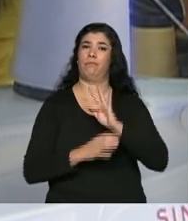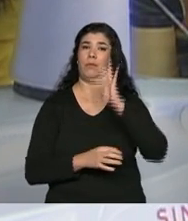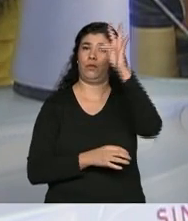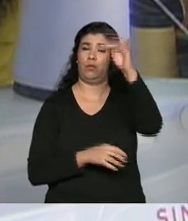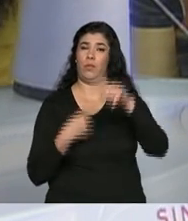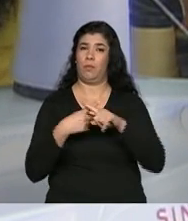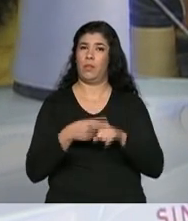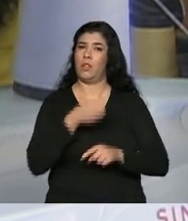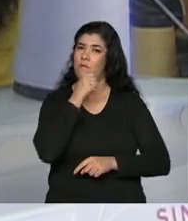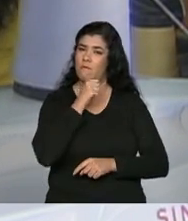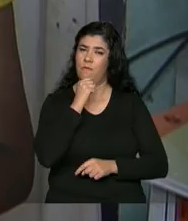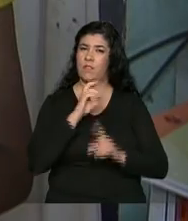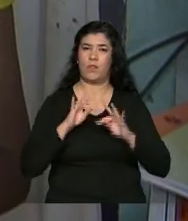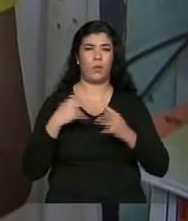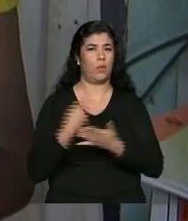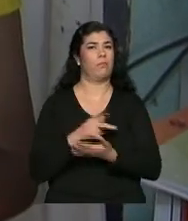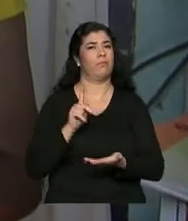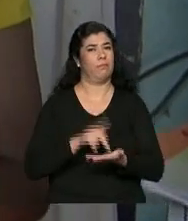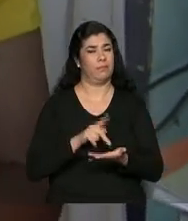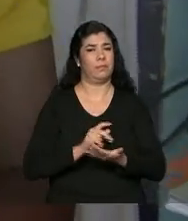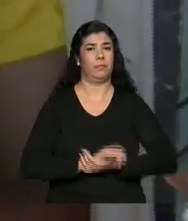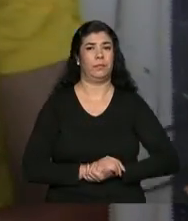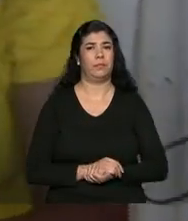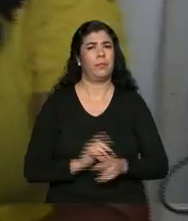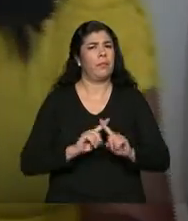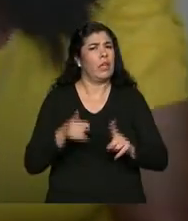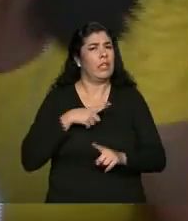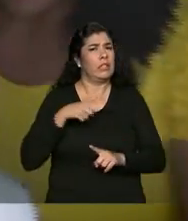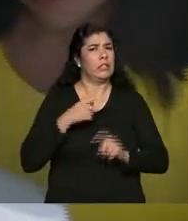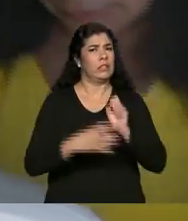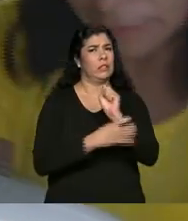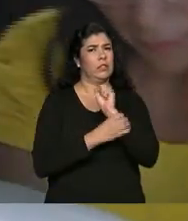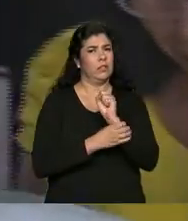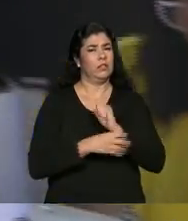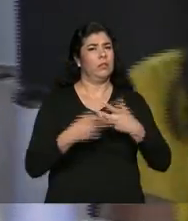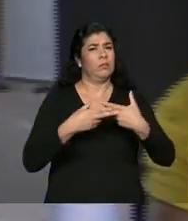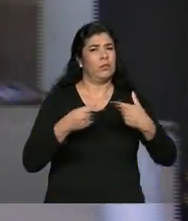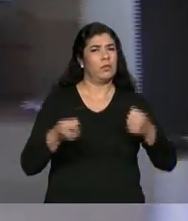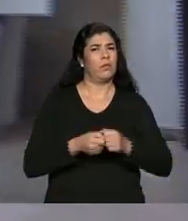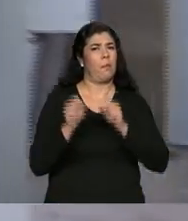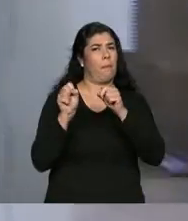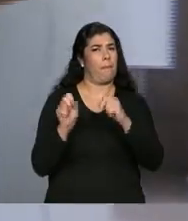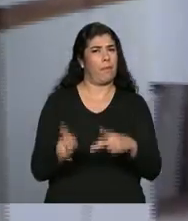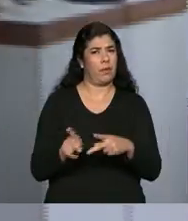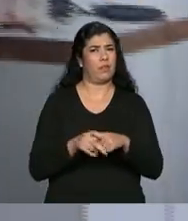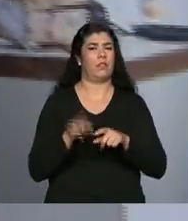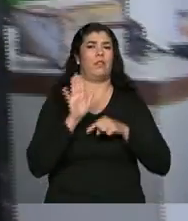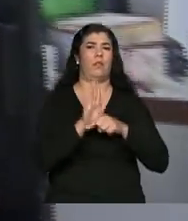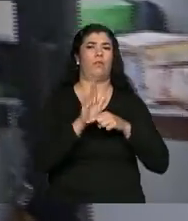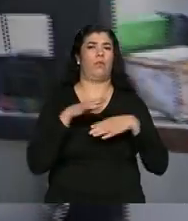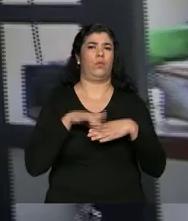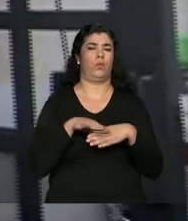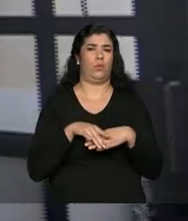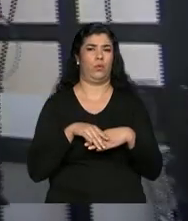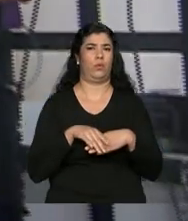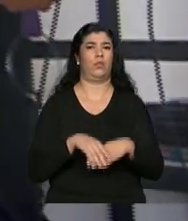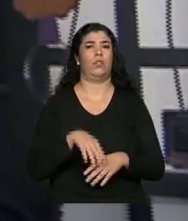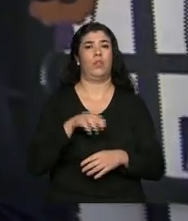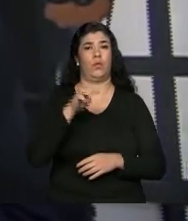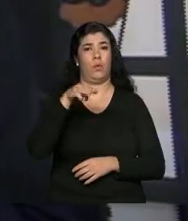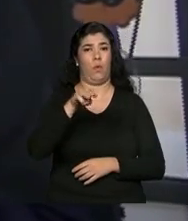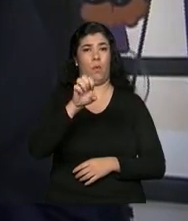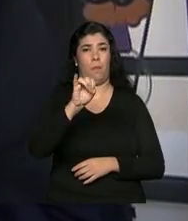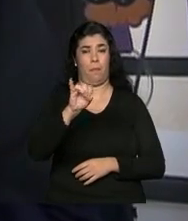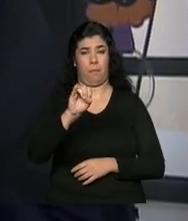porque envelhecer é fato, nós vamos. Mas para garantir que tenham acesso a benefícios como aposentadoria e auxílio-doença, os micro e